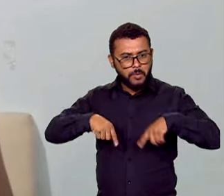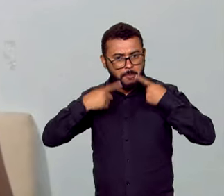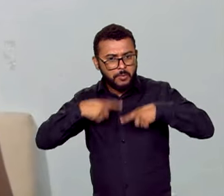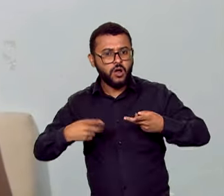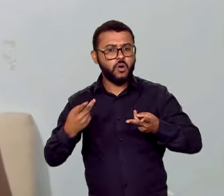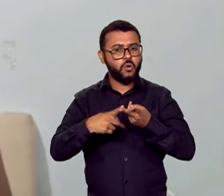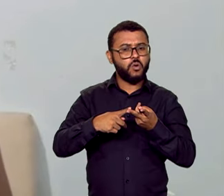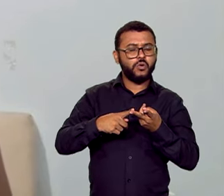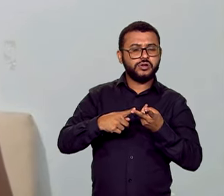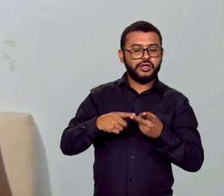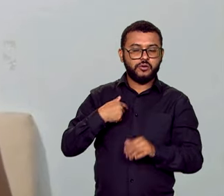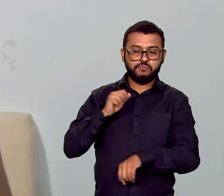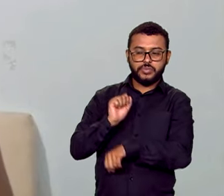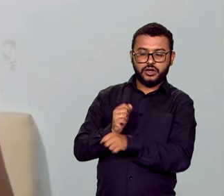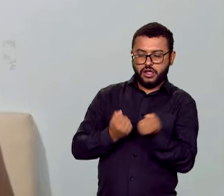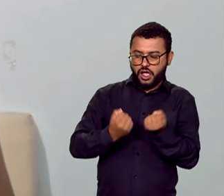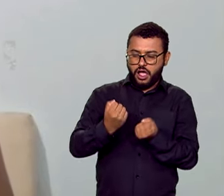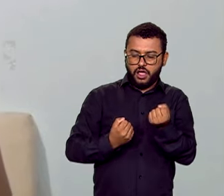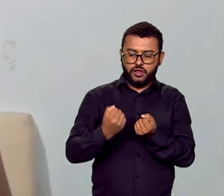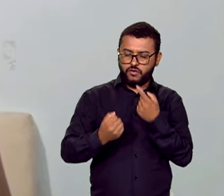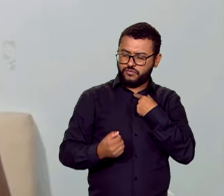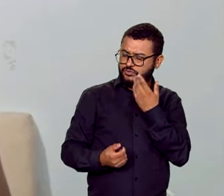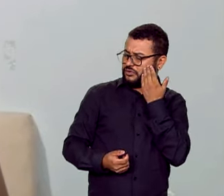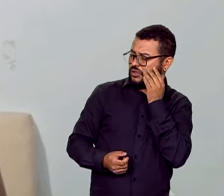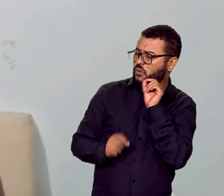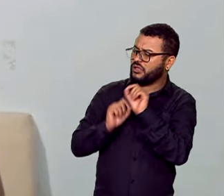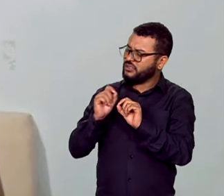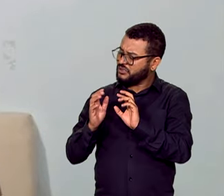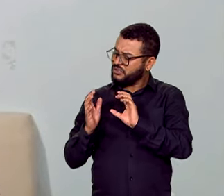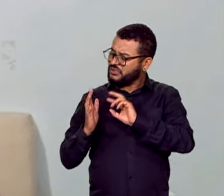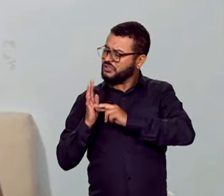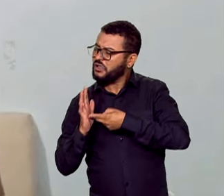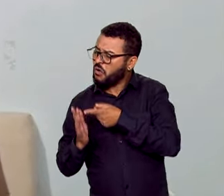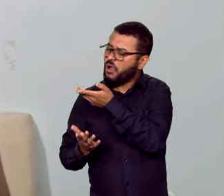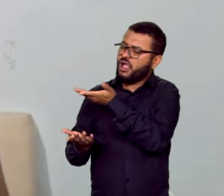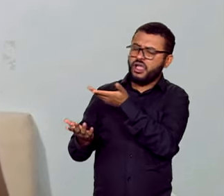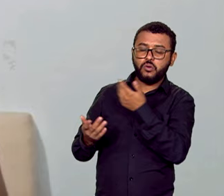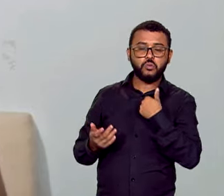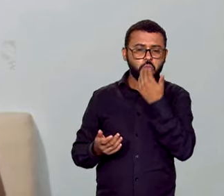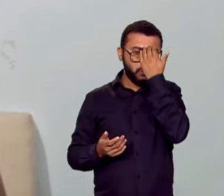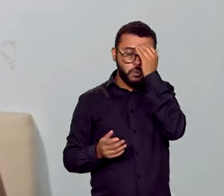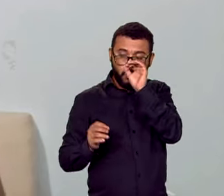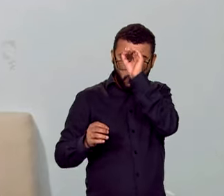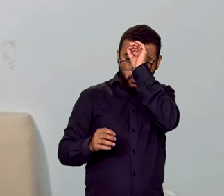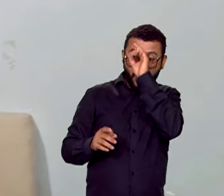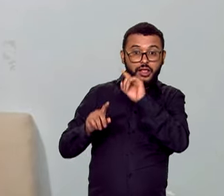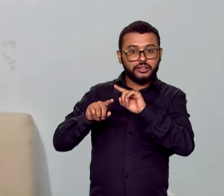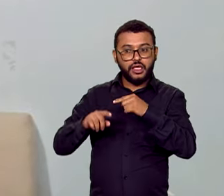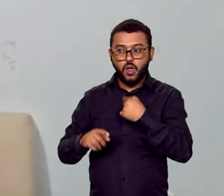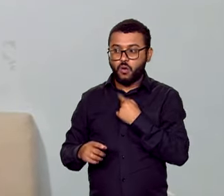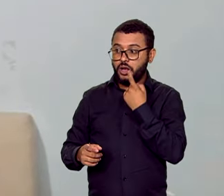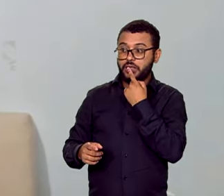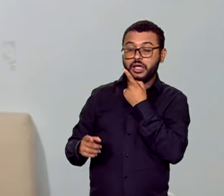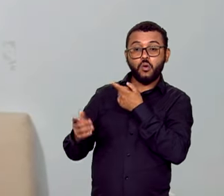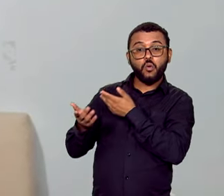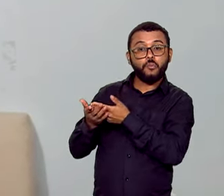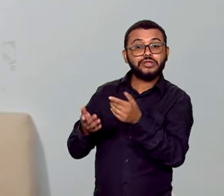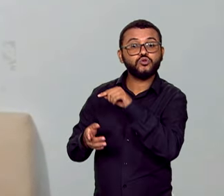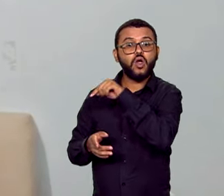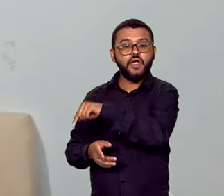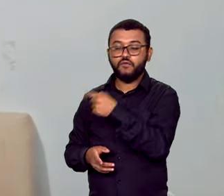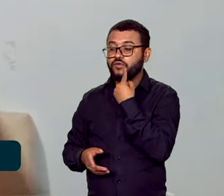E aí eu parei o carro para poder entender o que estava acontecendo. Foi quando eles